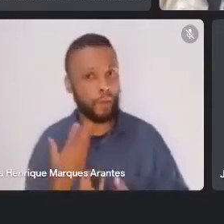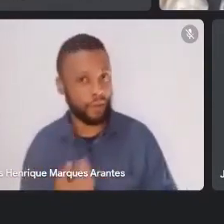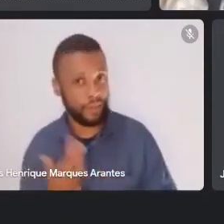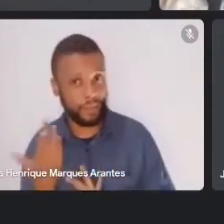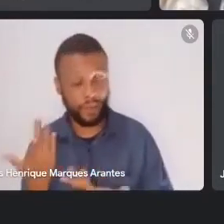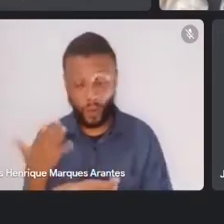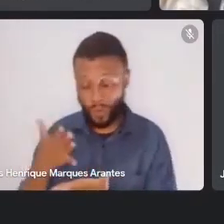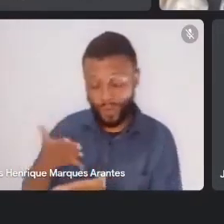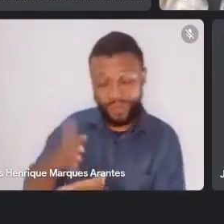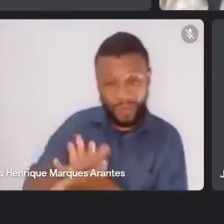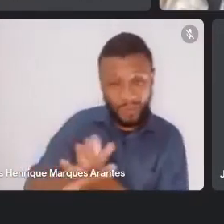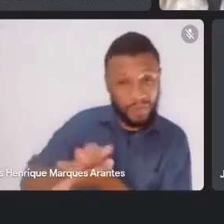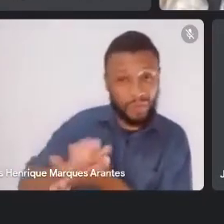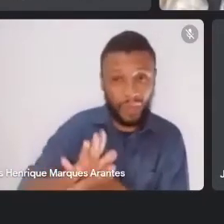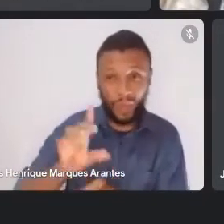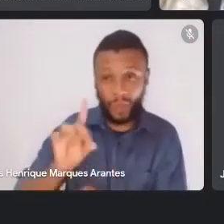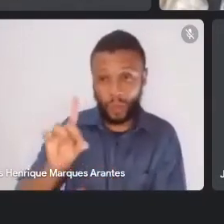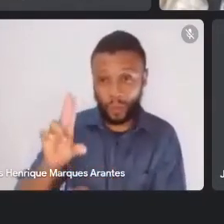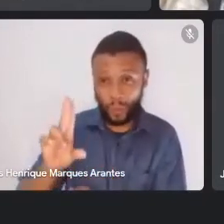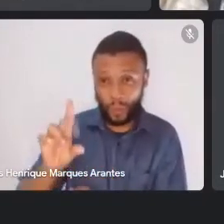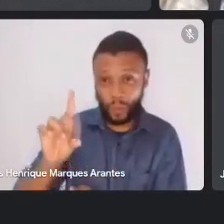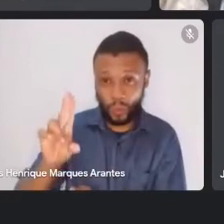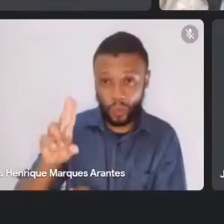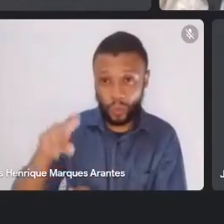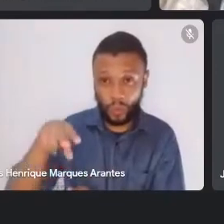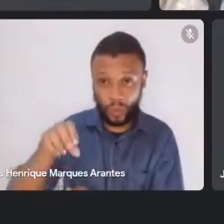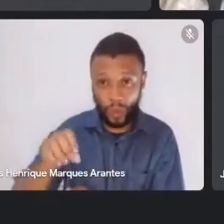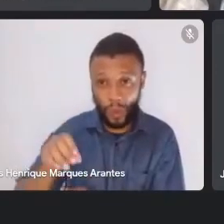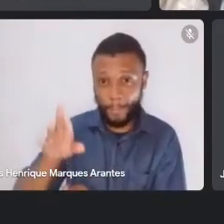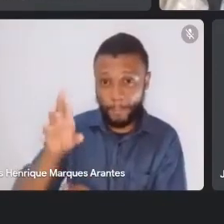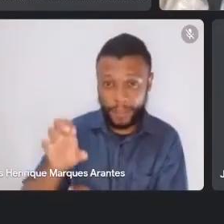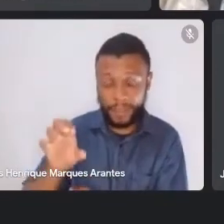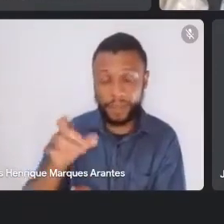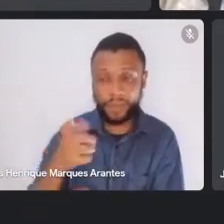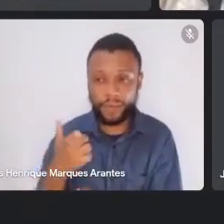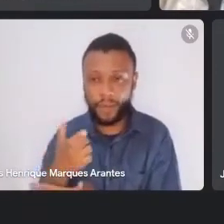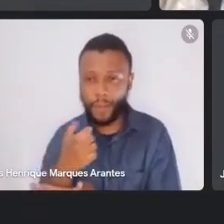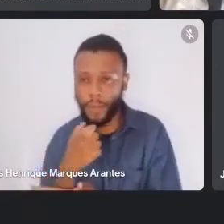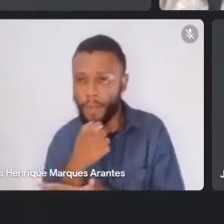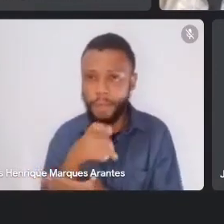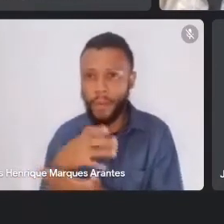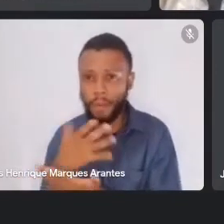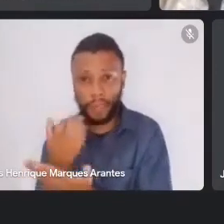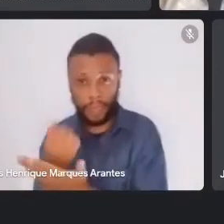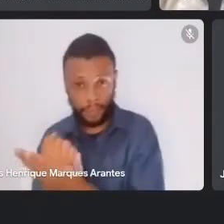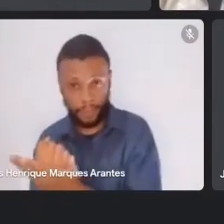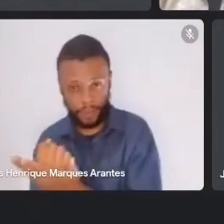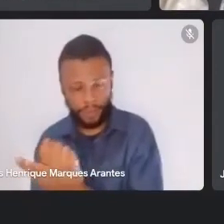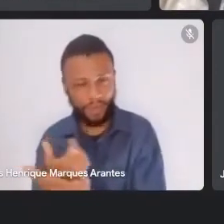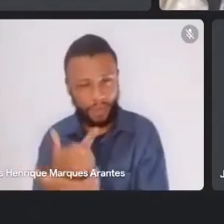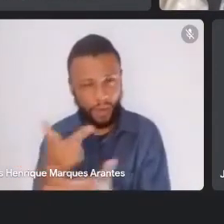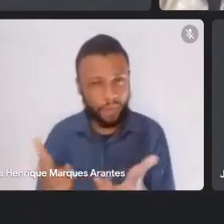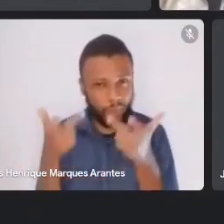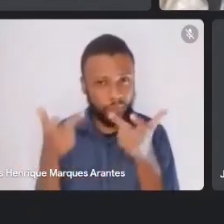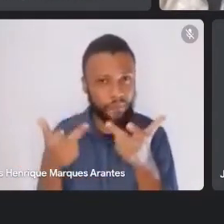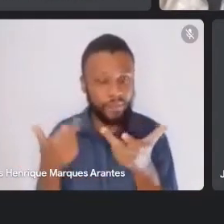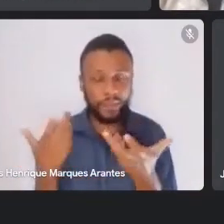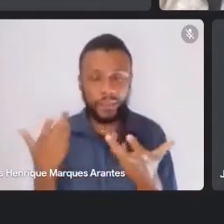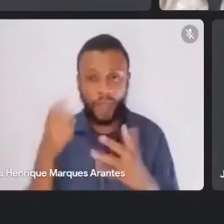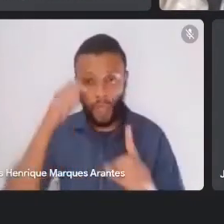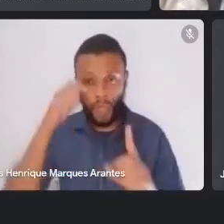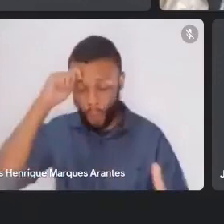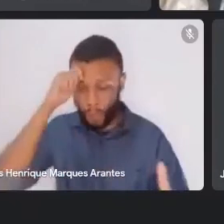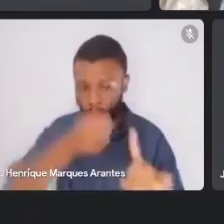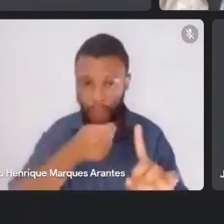gravando, em homenagem ao Edeor, o Samba e o Sertóris. Então, vamos ouvir o Dudu Nobre fazendo essa homenagem direto para o